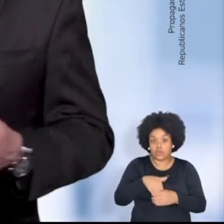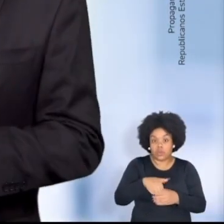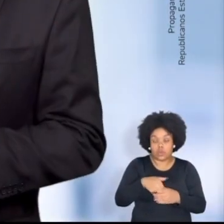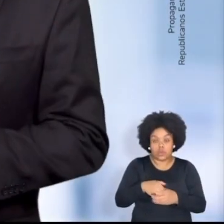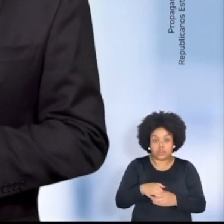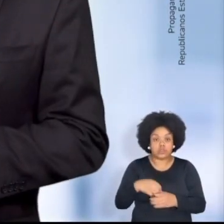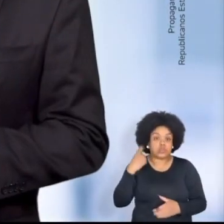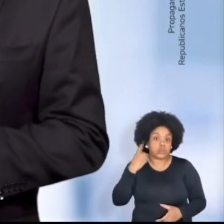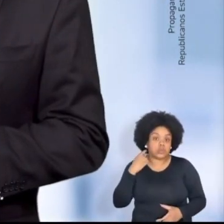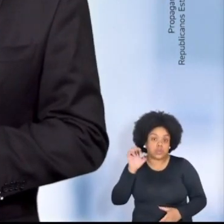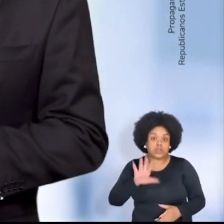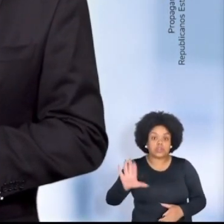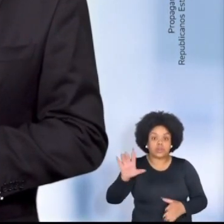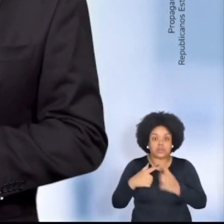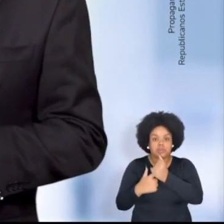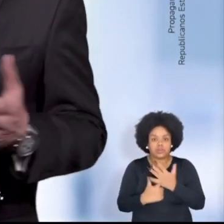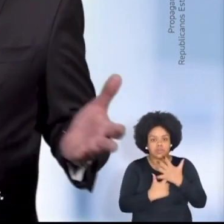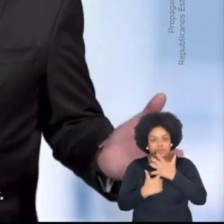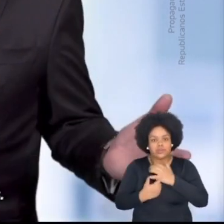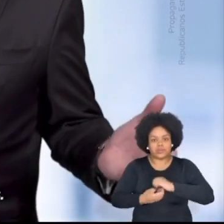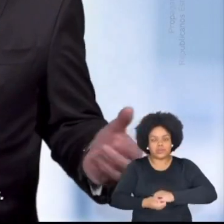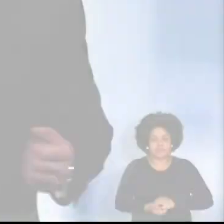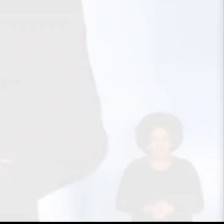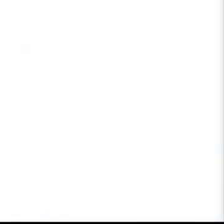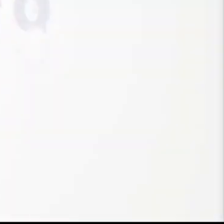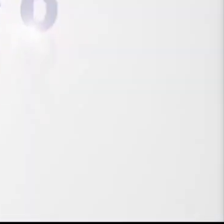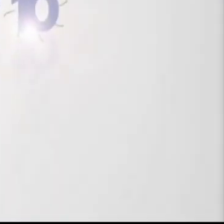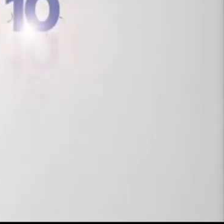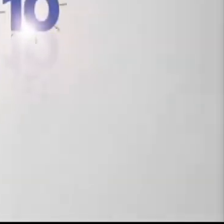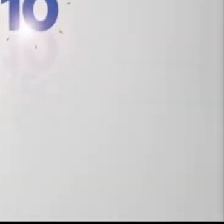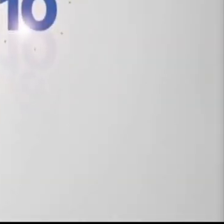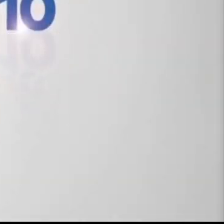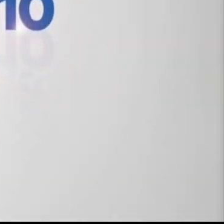Vote nos candidatos a deputado estadual do Republicanos.